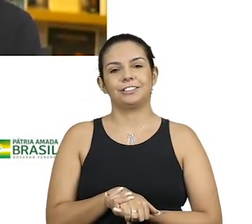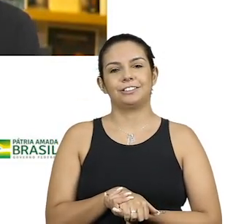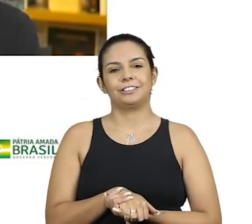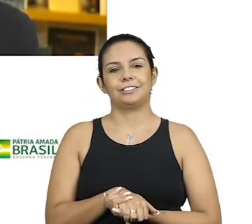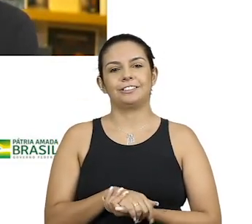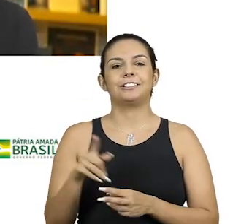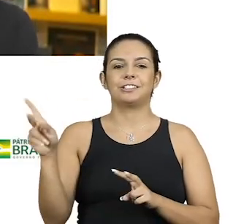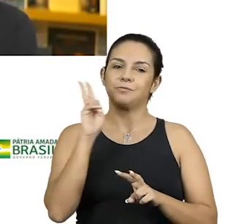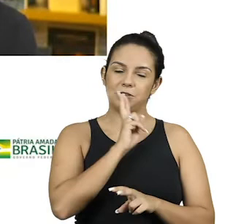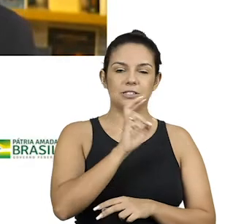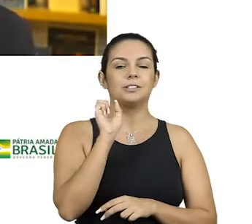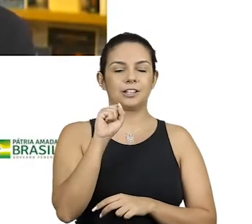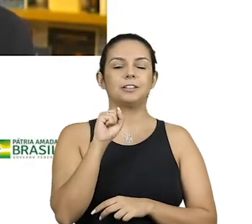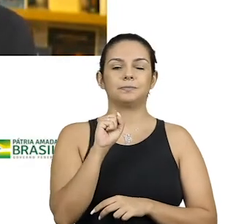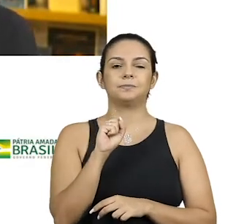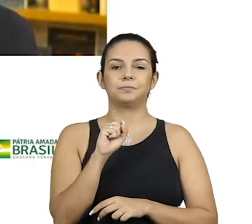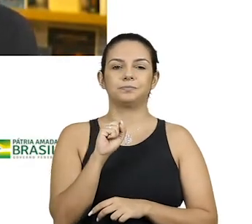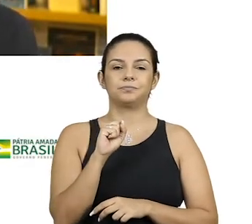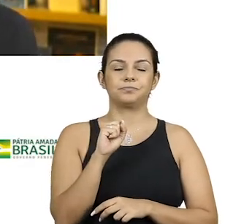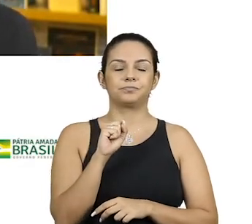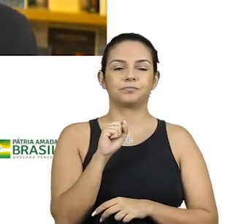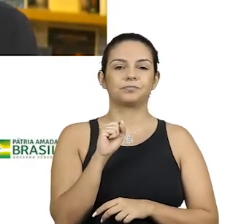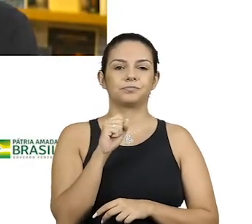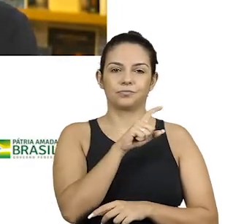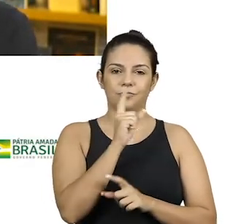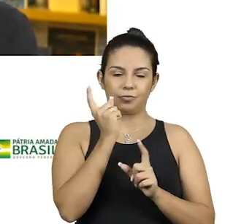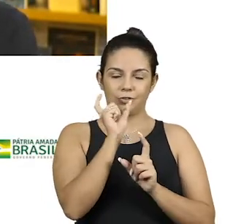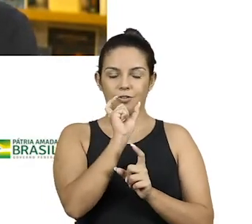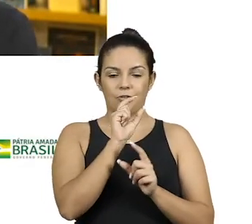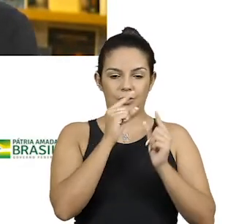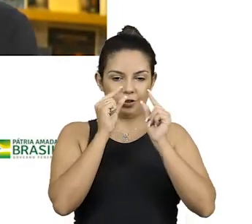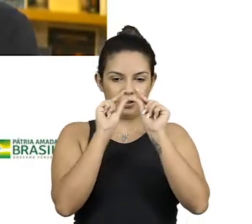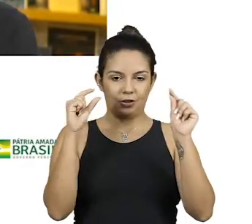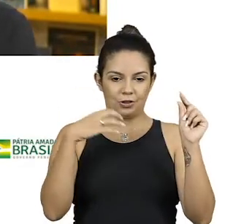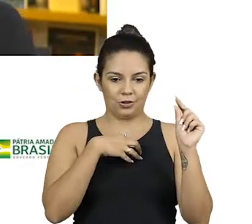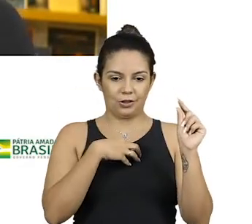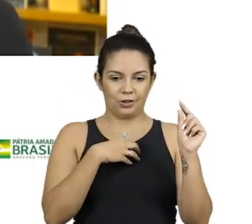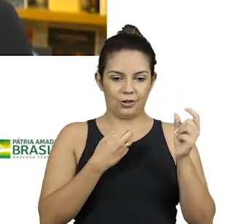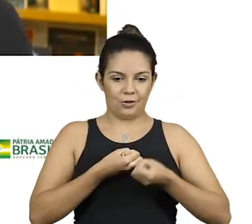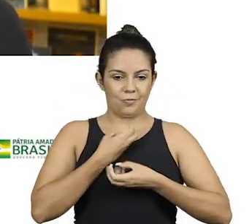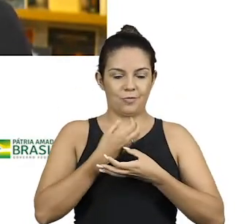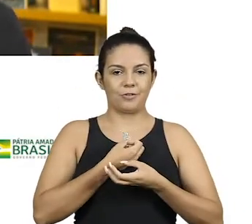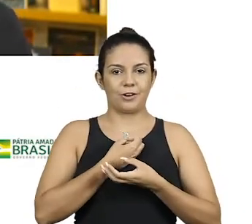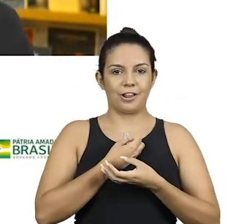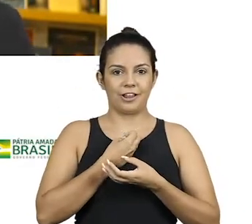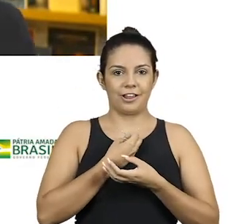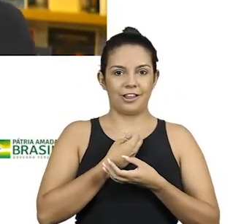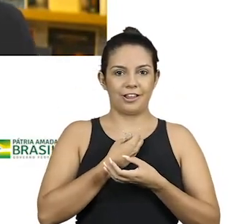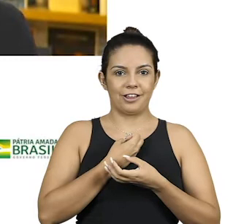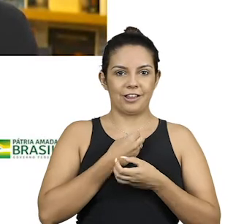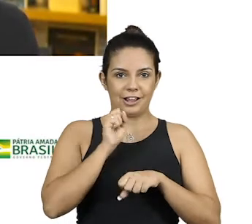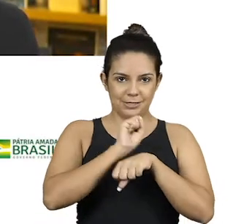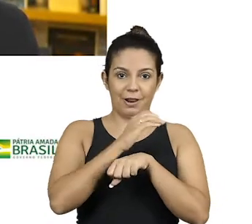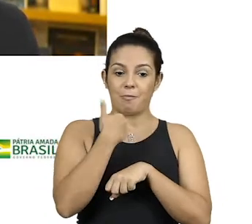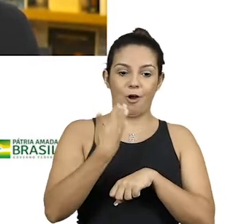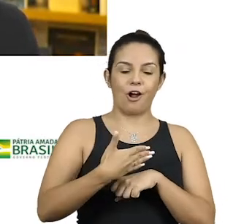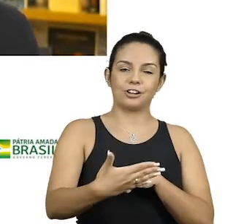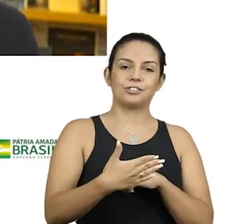Eu acho que sim. Acho que sim. Você pôs de uma maneira muito poética a véspera da morte, mas, sem